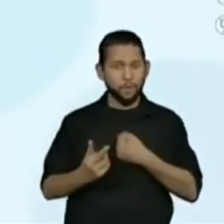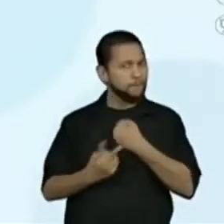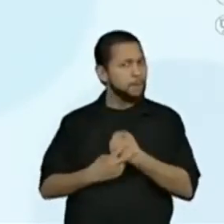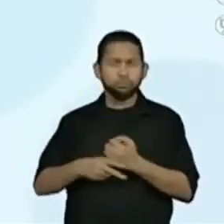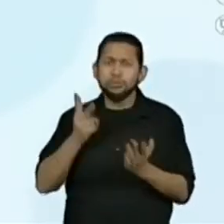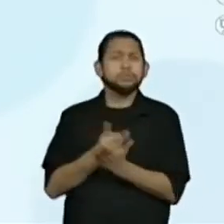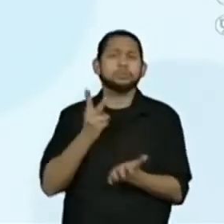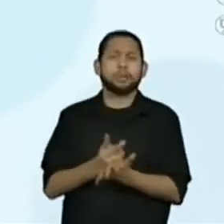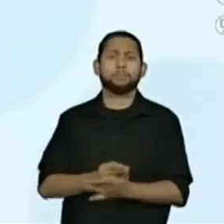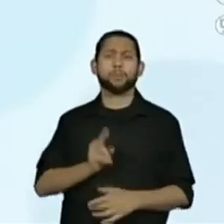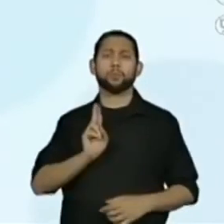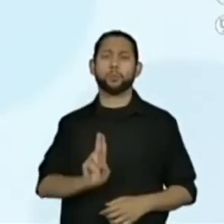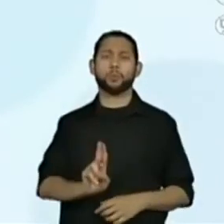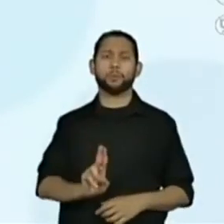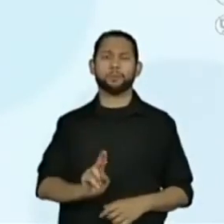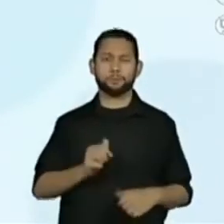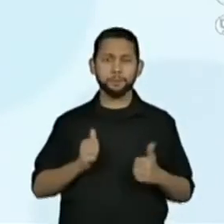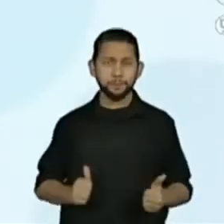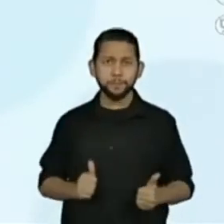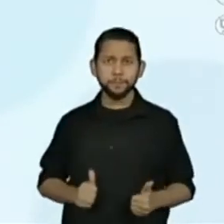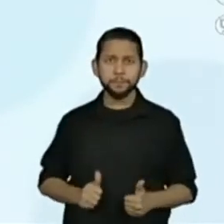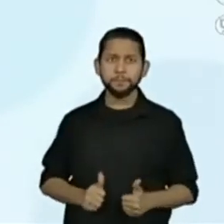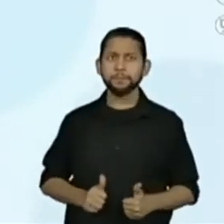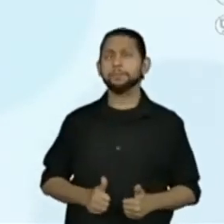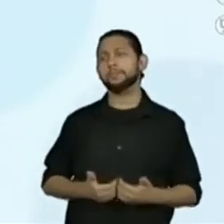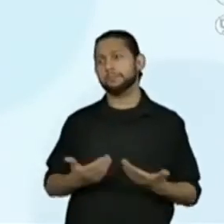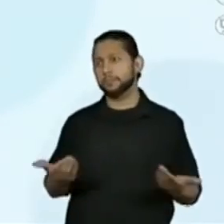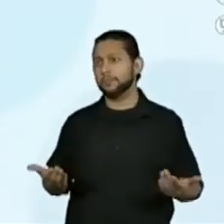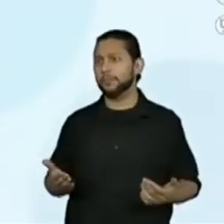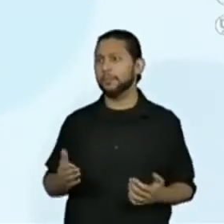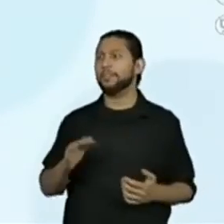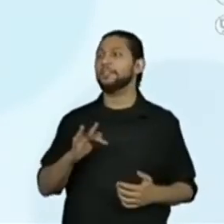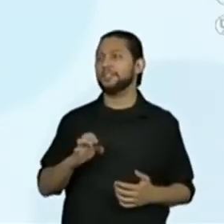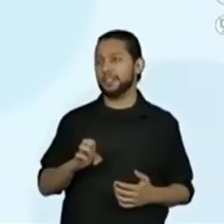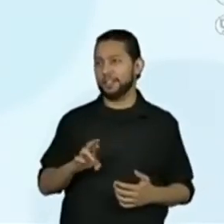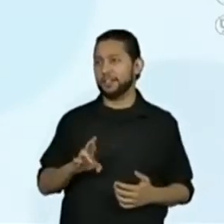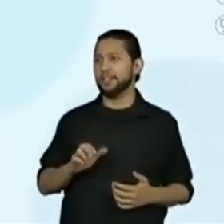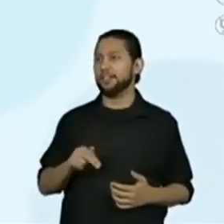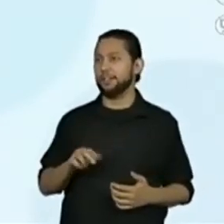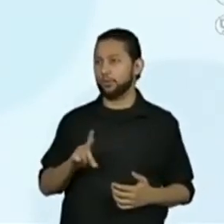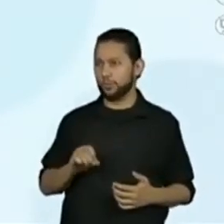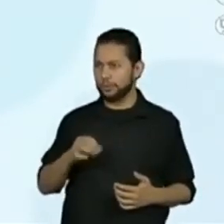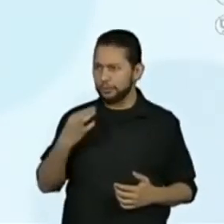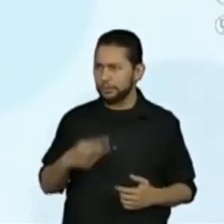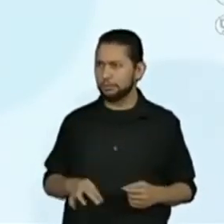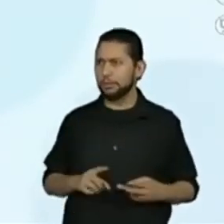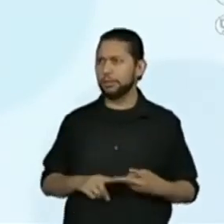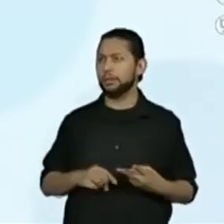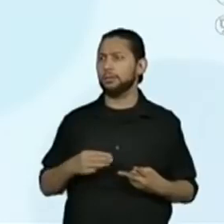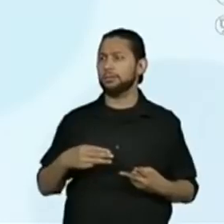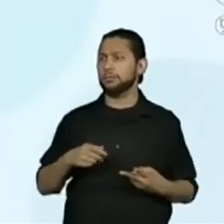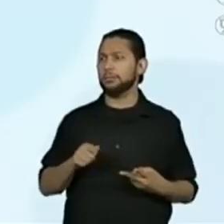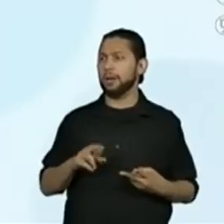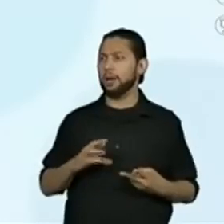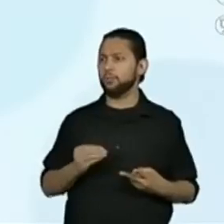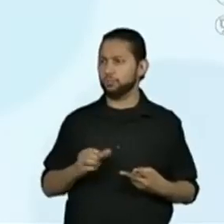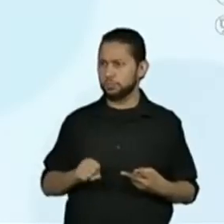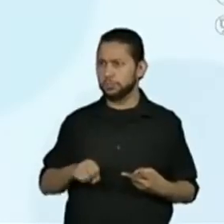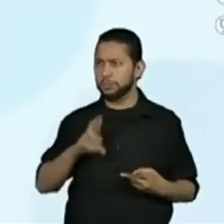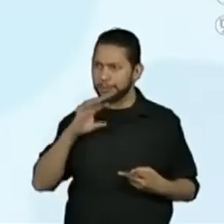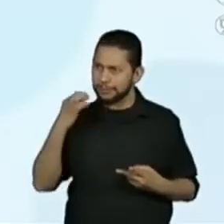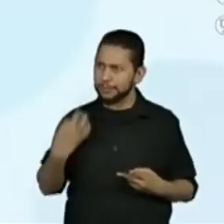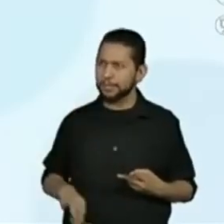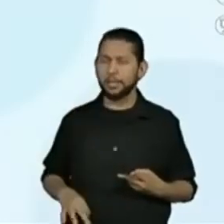simples. Olha só, o aluno Fernando respondeu corretamente, aluno Marco respondeu corretamente. Que